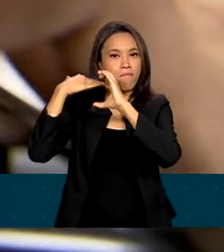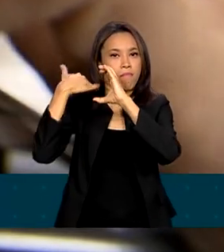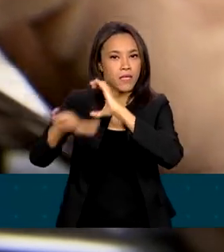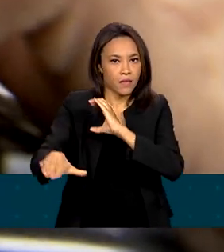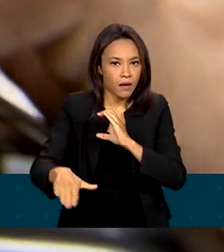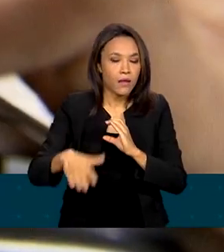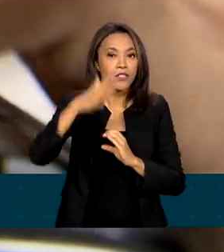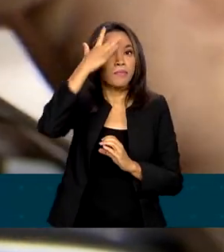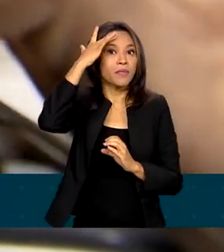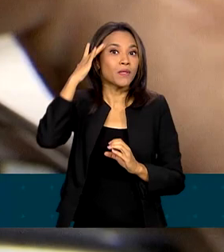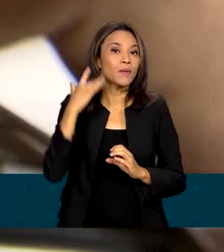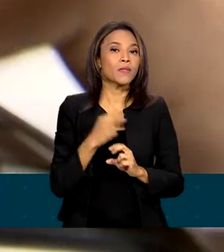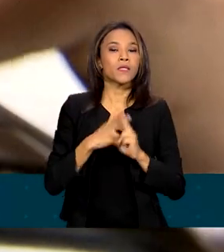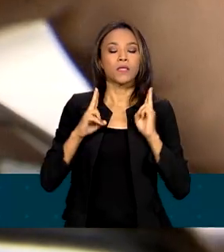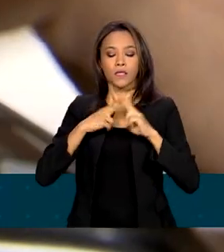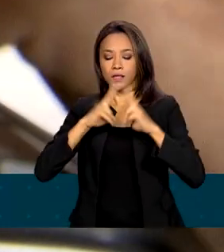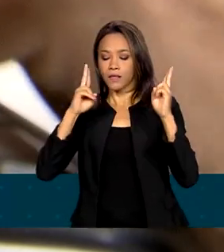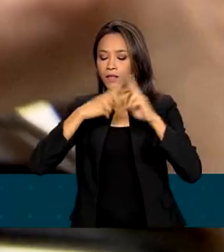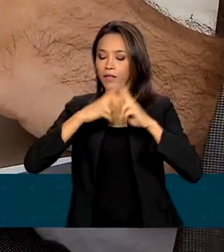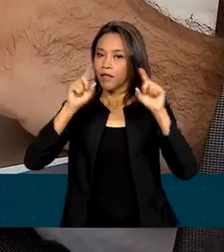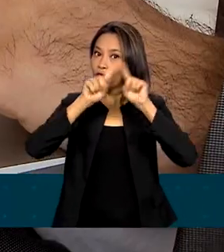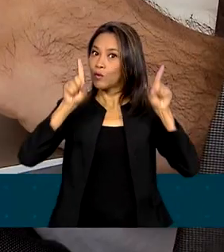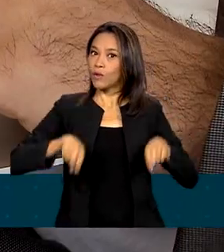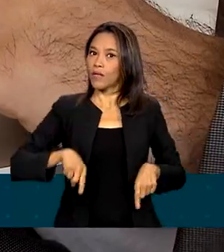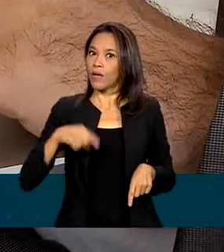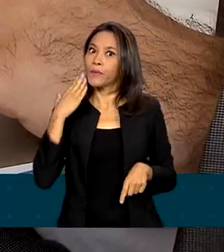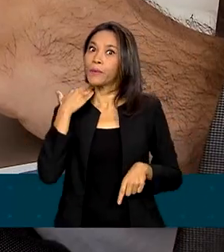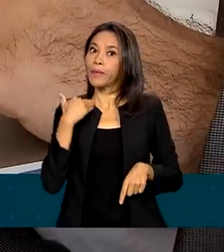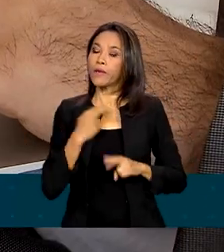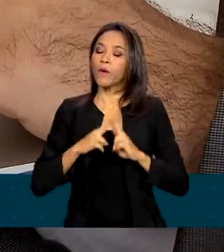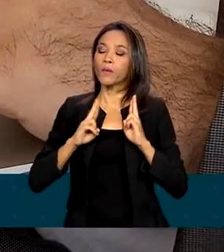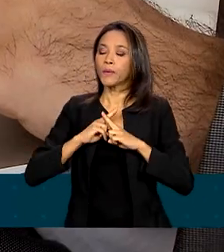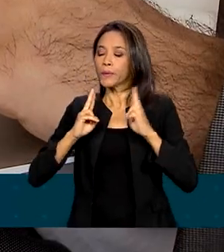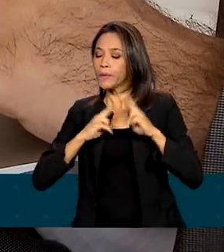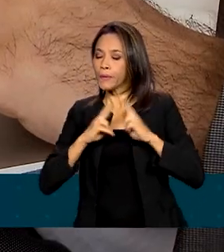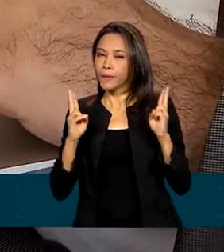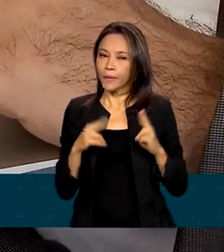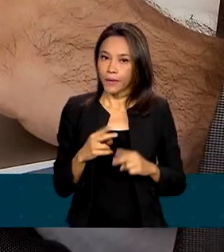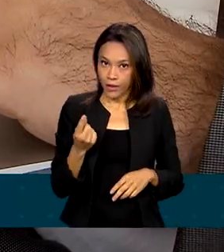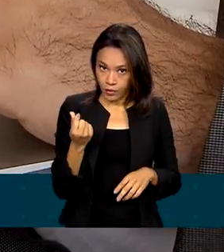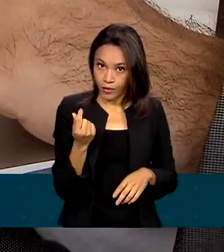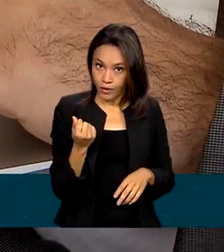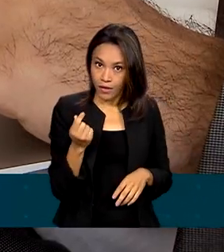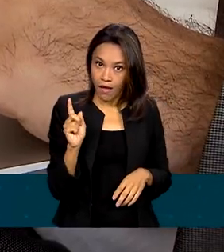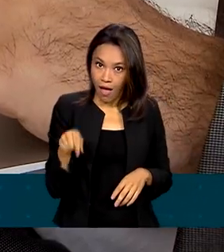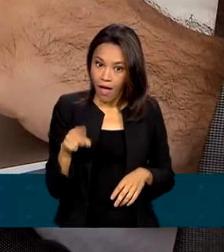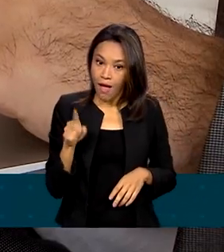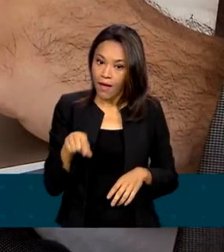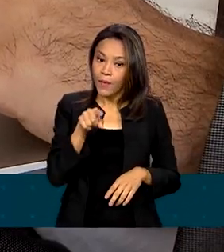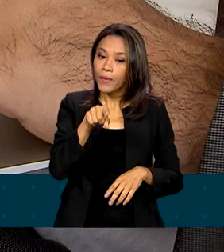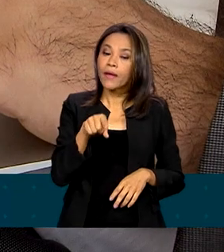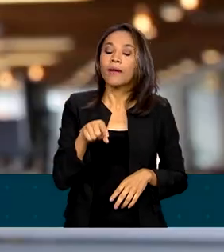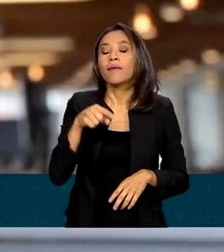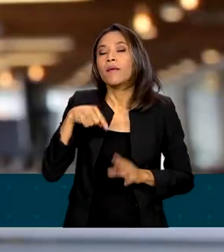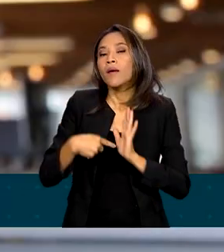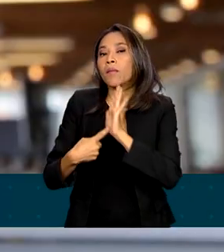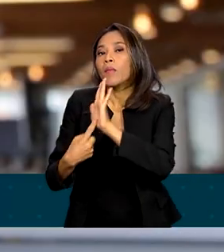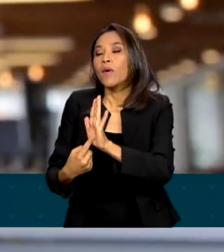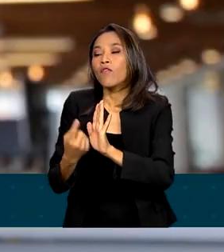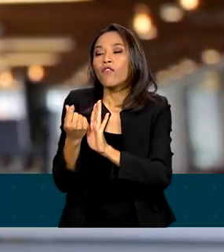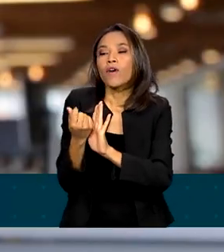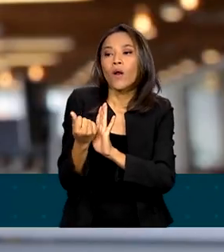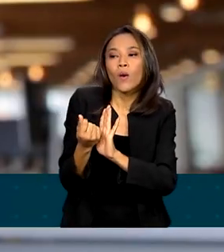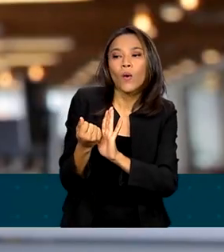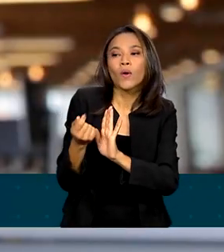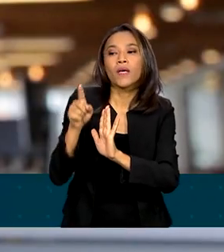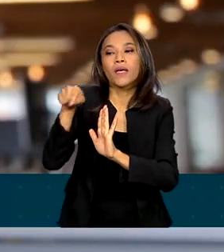pessoas se passando por funcionários do banco. E a fonte do dinheiro seria uma plataforma que mostra os valores